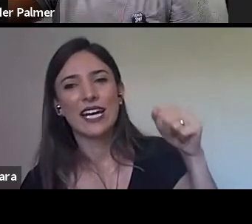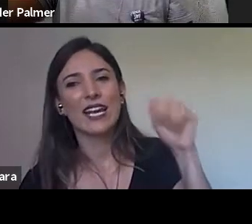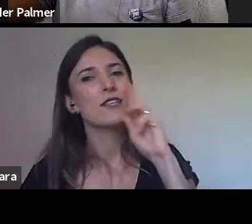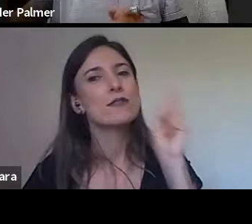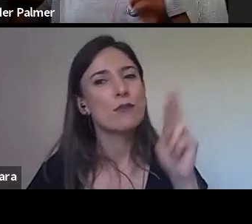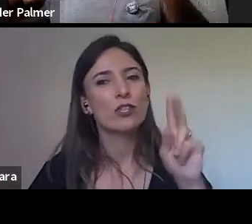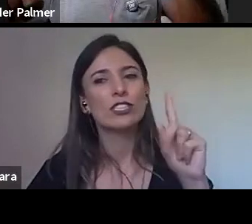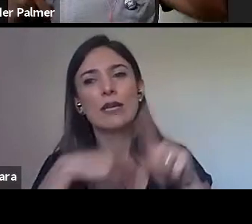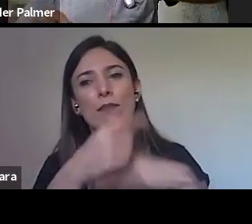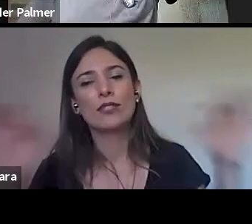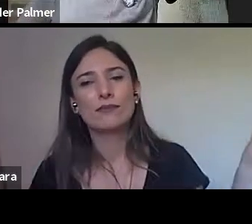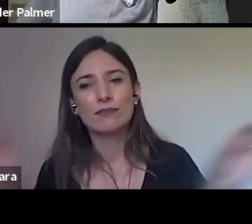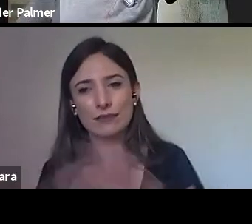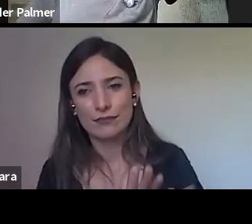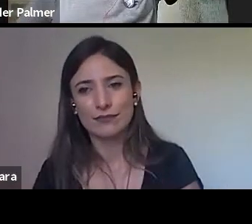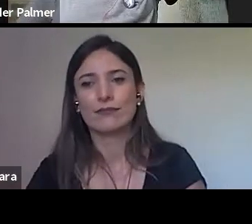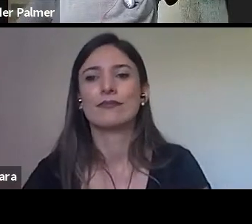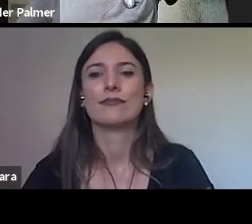fecha.